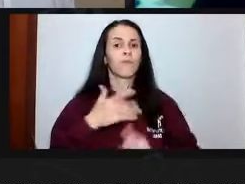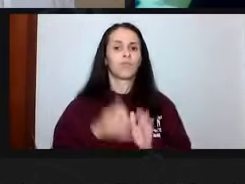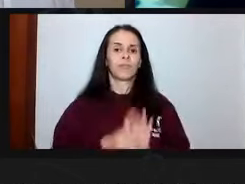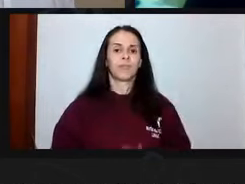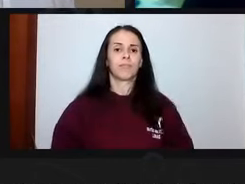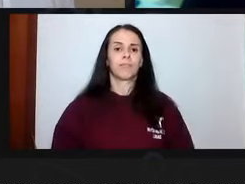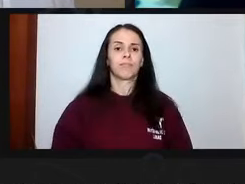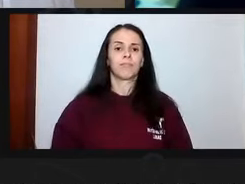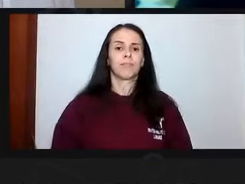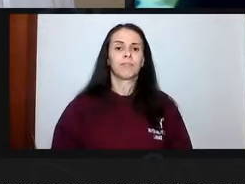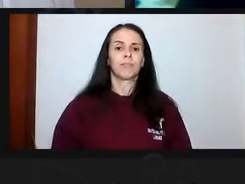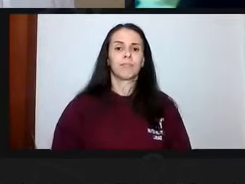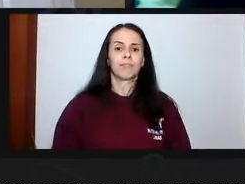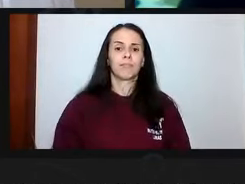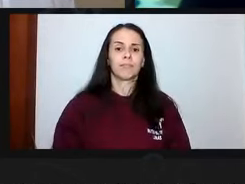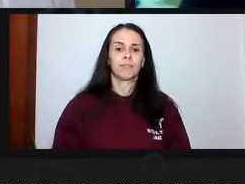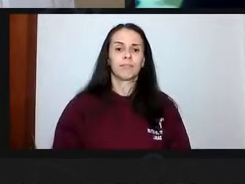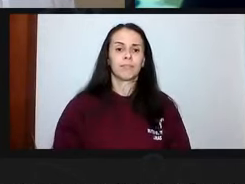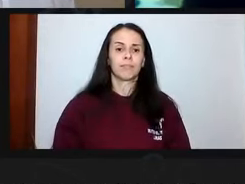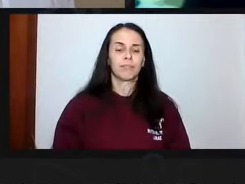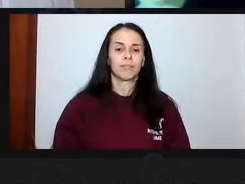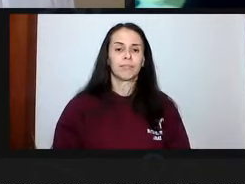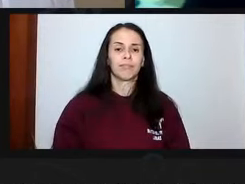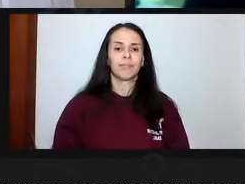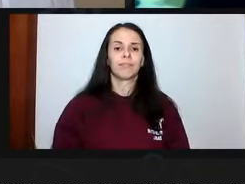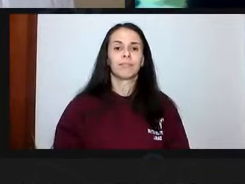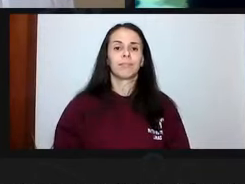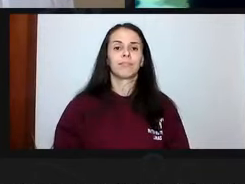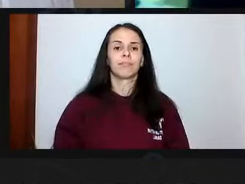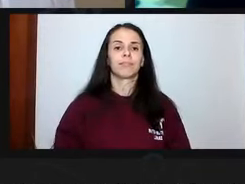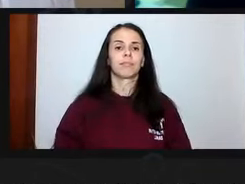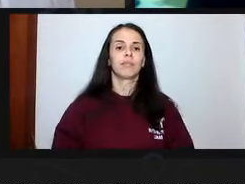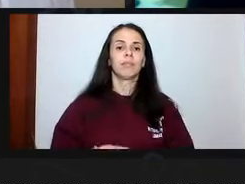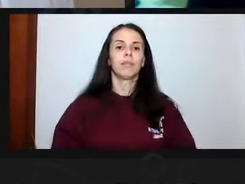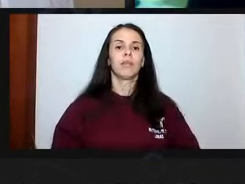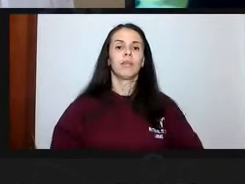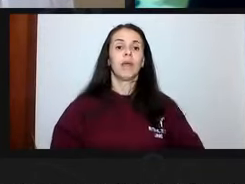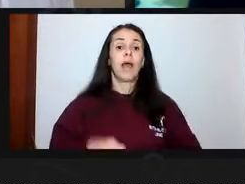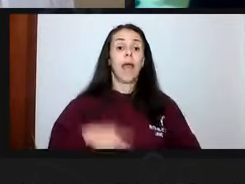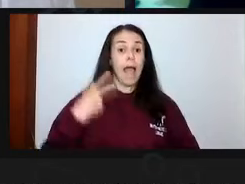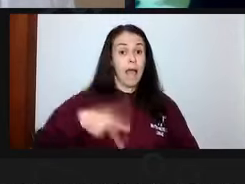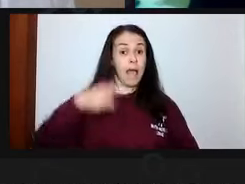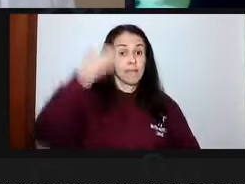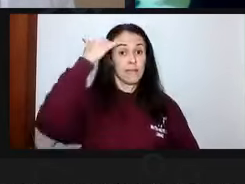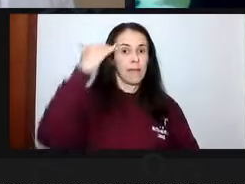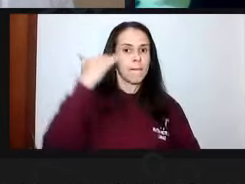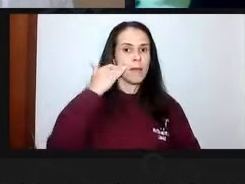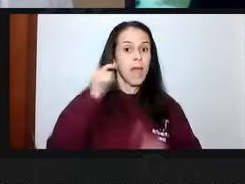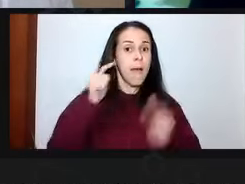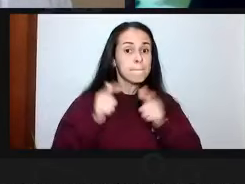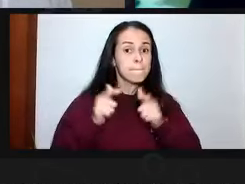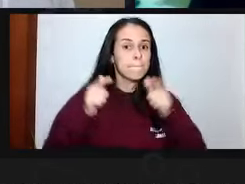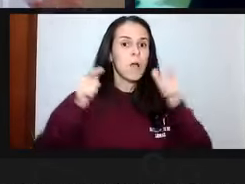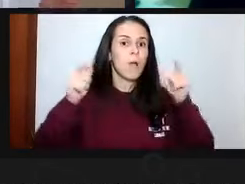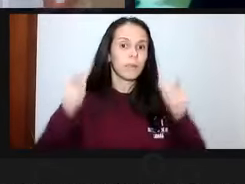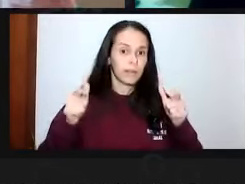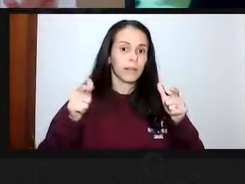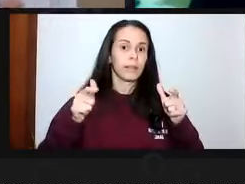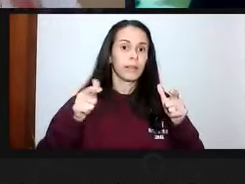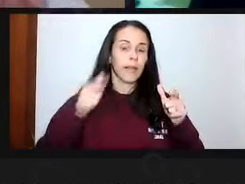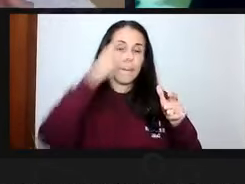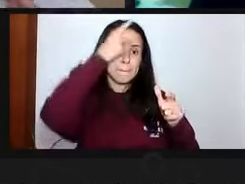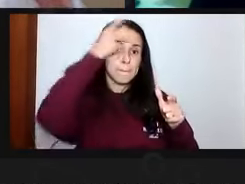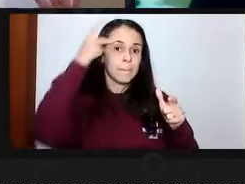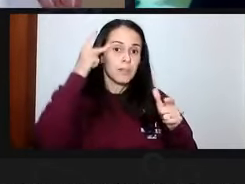A grande marca da população de Santa Maria da região depende do serviço público, minha gente. Se for pensar em